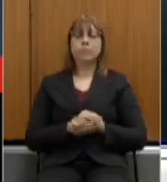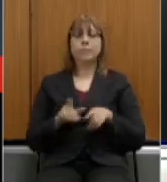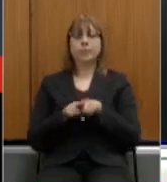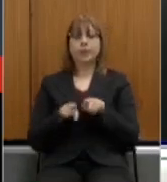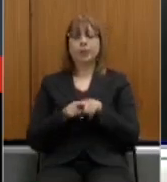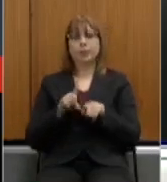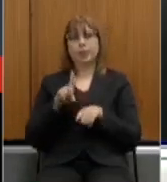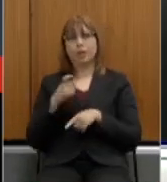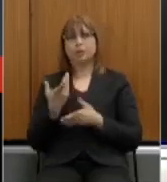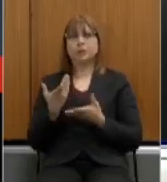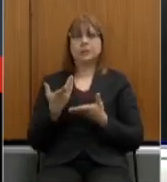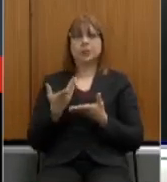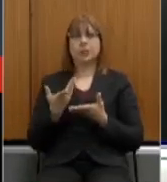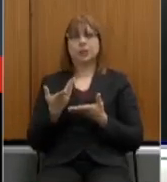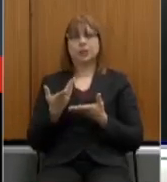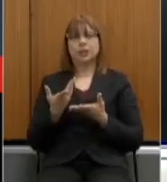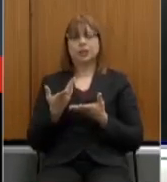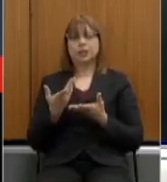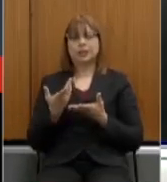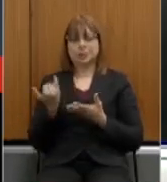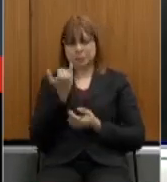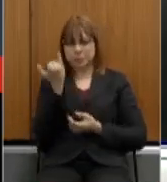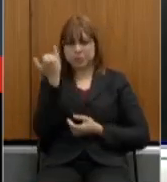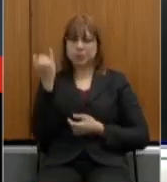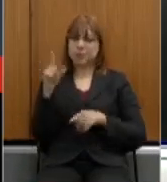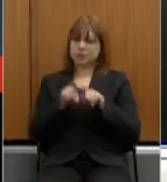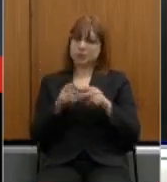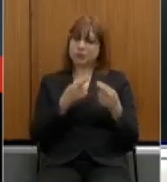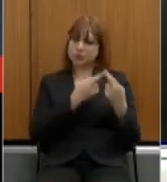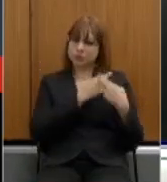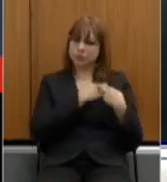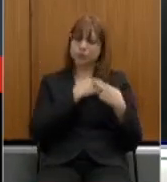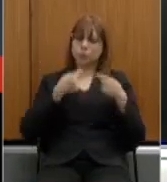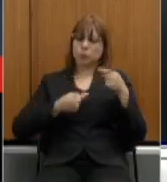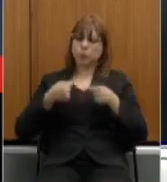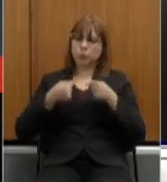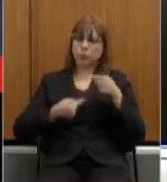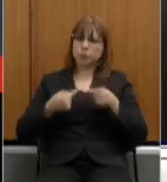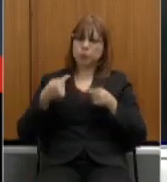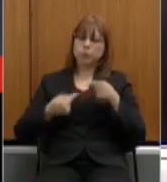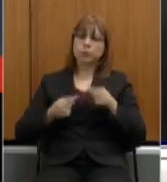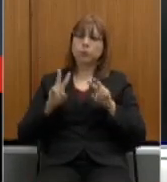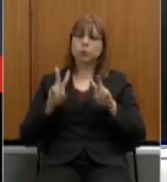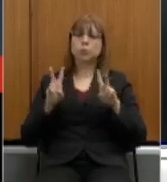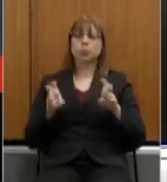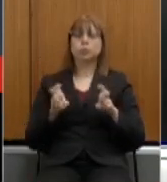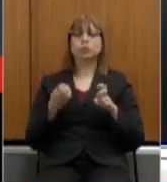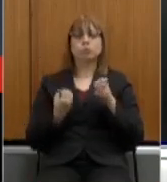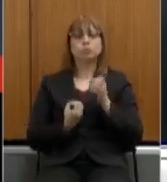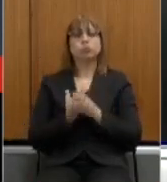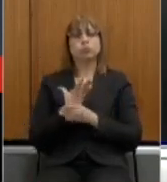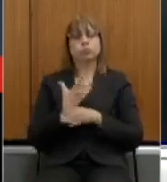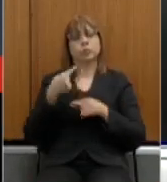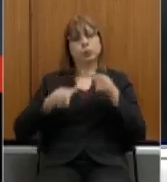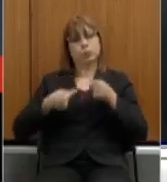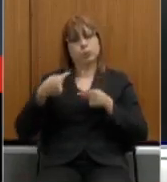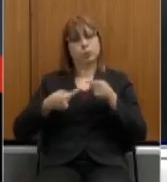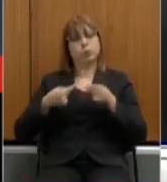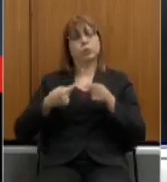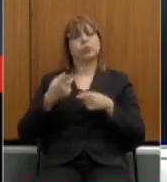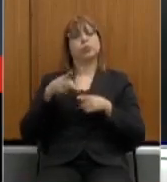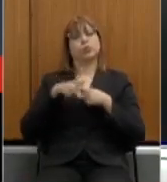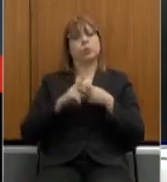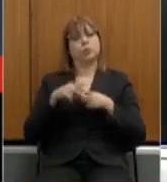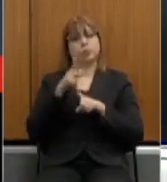foi importante personagem responsável pelas discussões relativas à elaboração da política da reforma